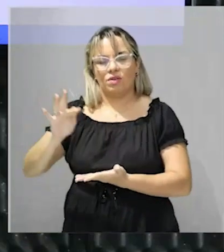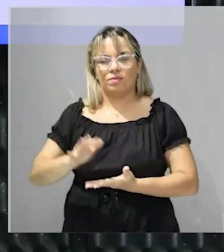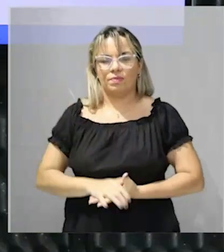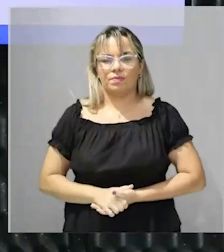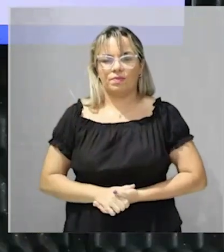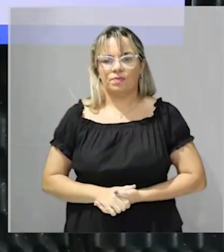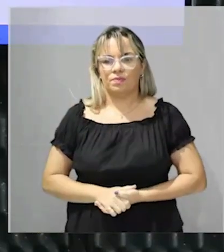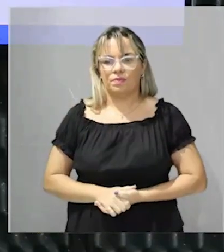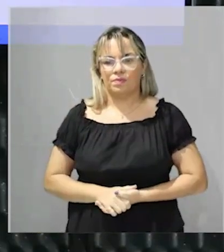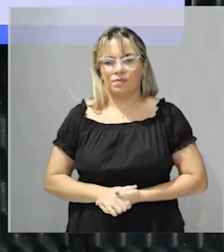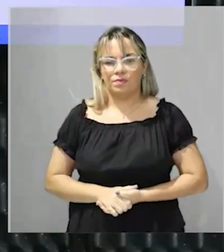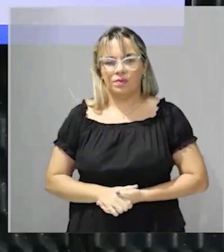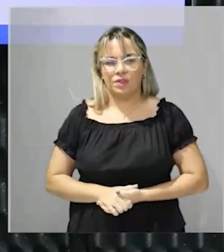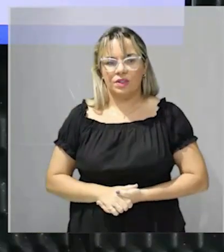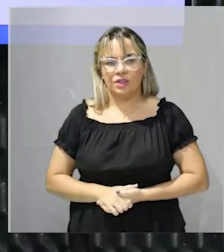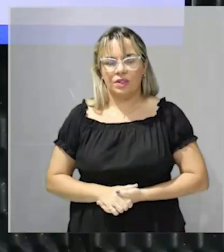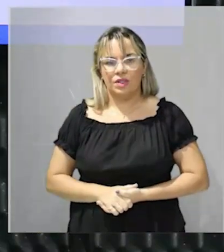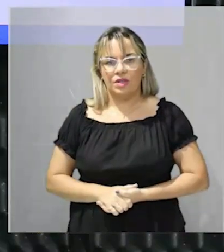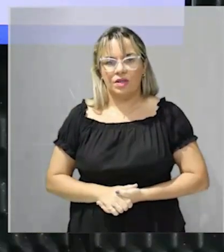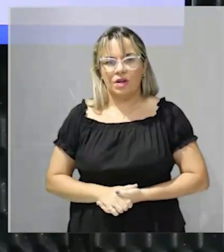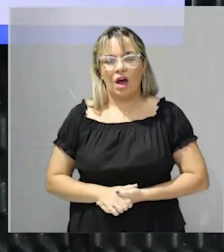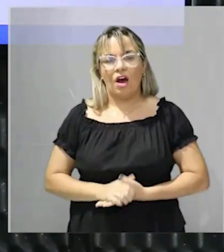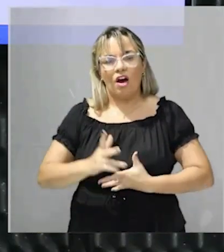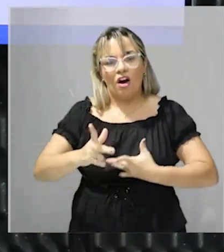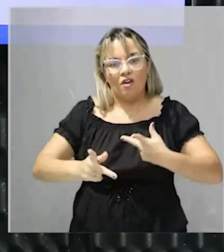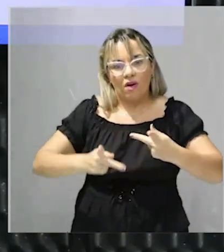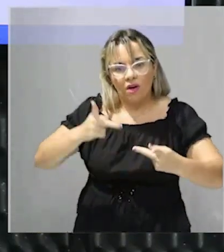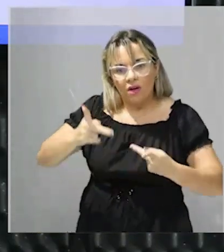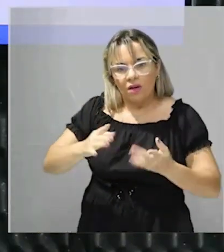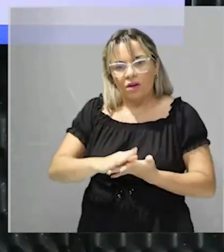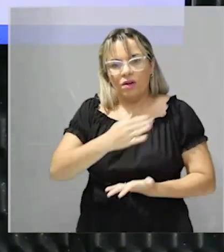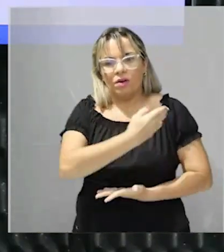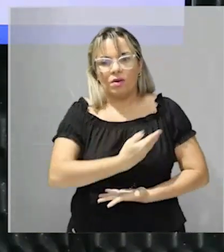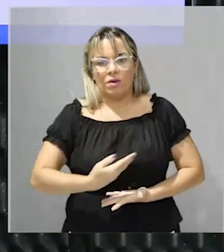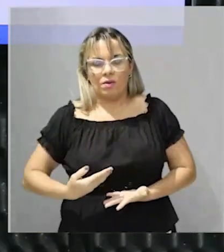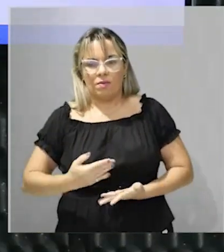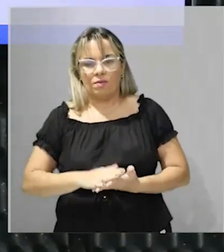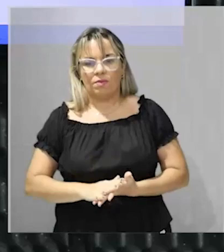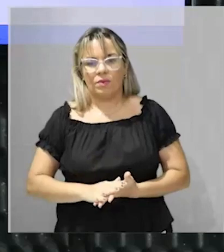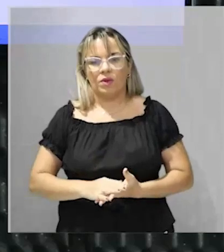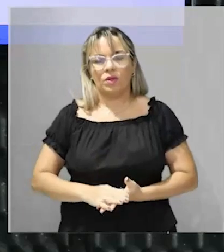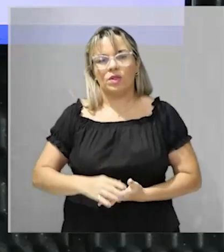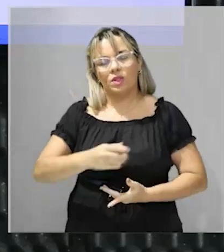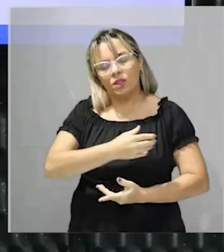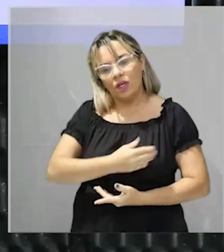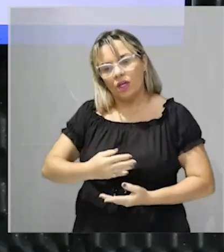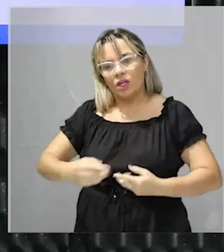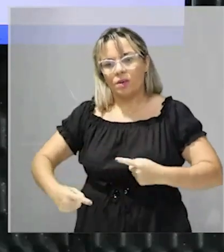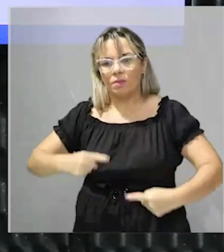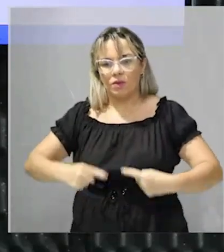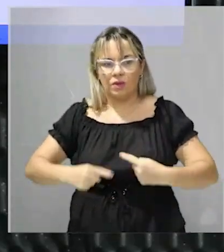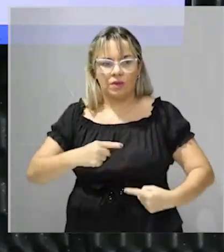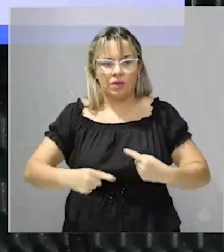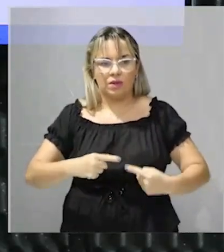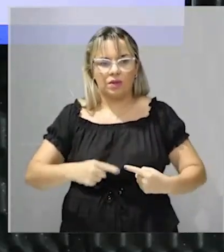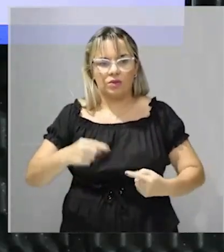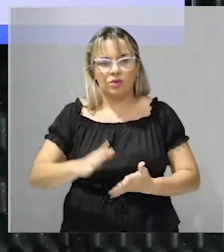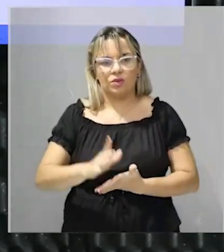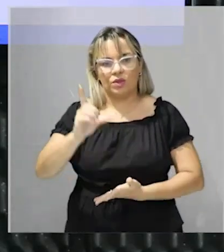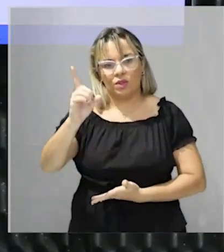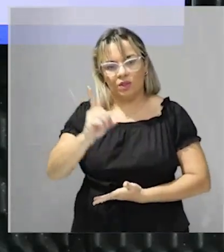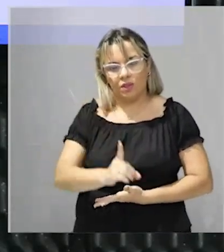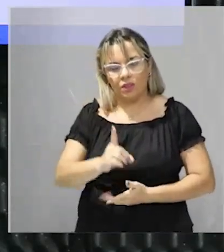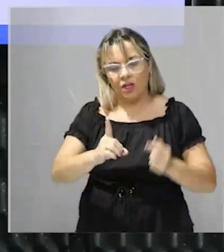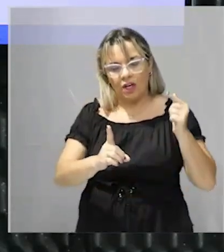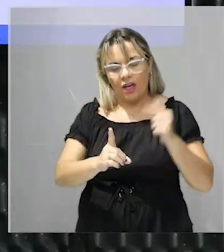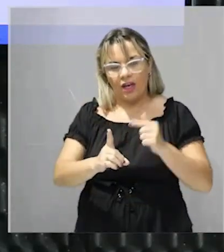afirmavam que o poder dos governantes aos quais cabia a defesa daqueles direitos derivavam de que? dos governados